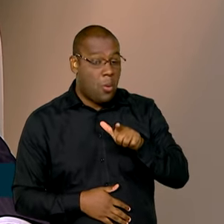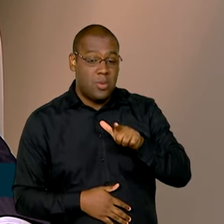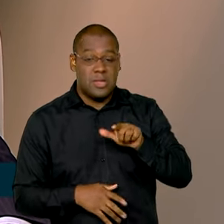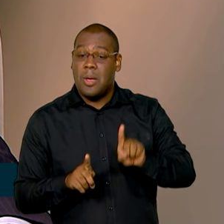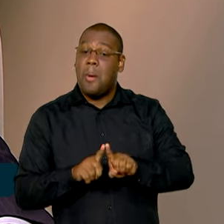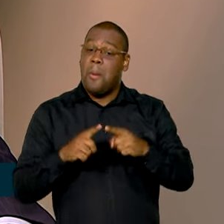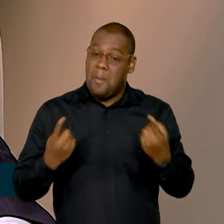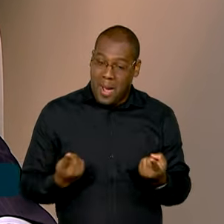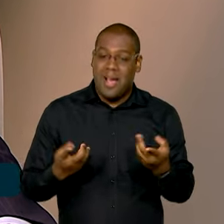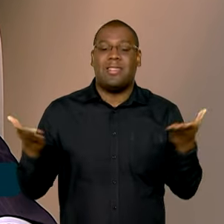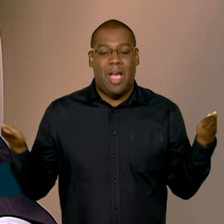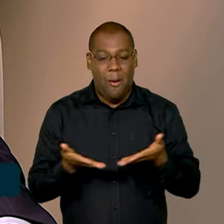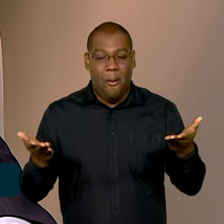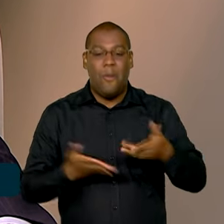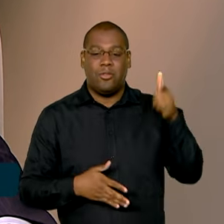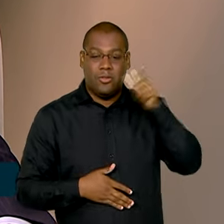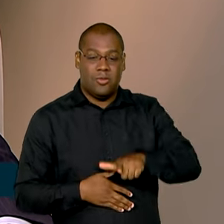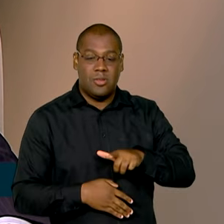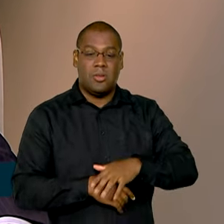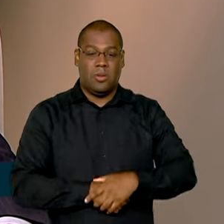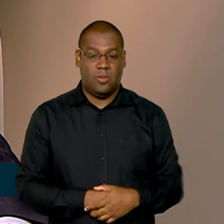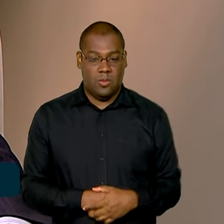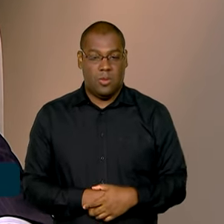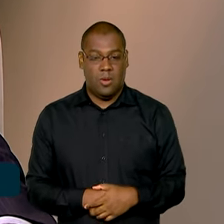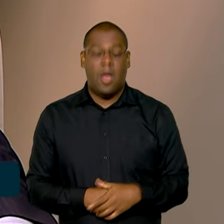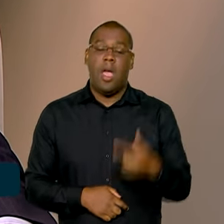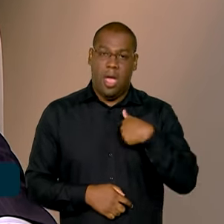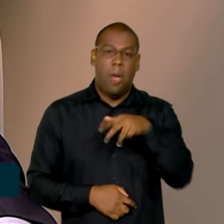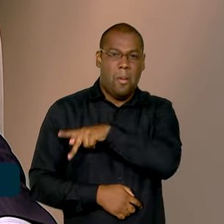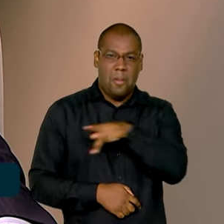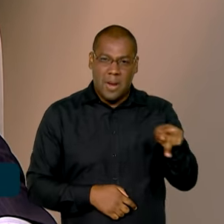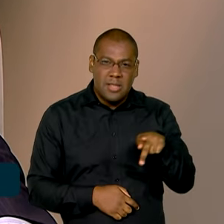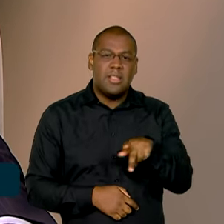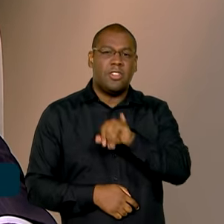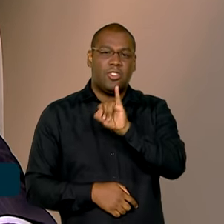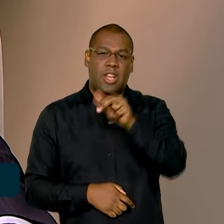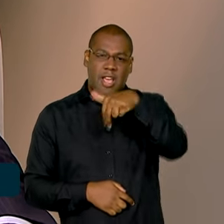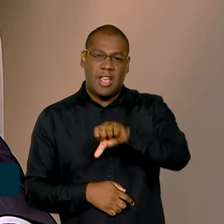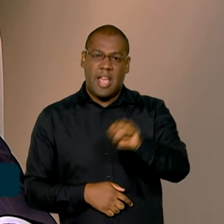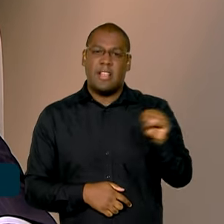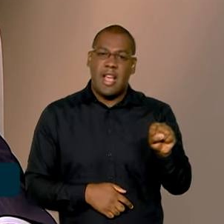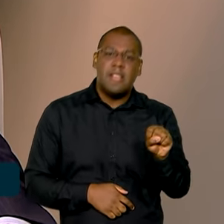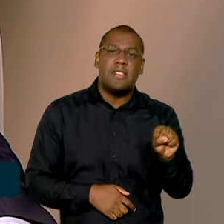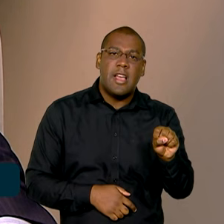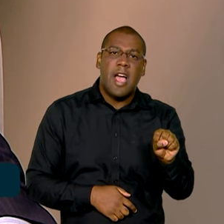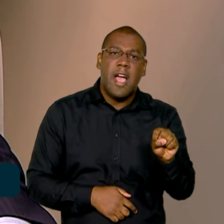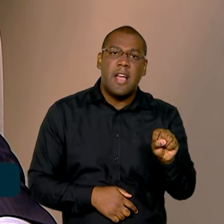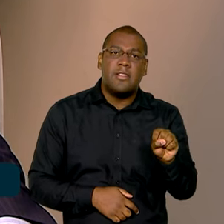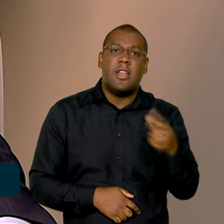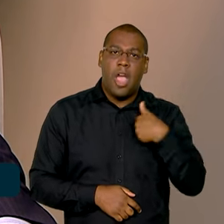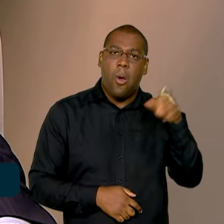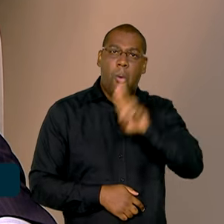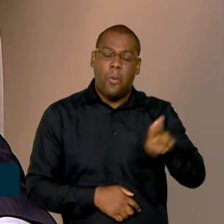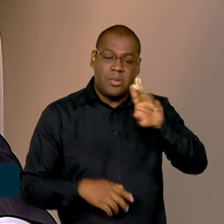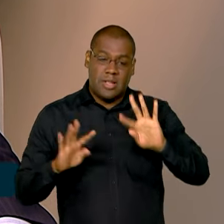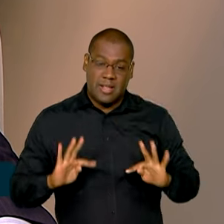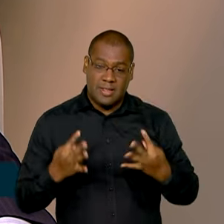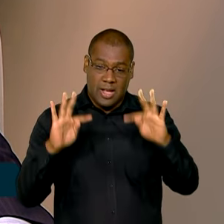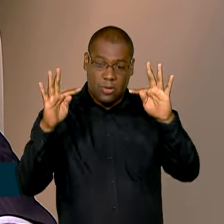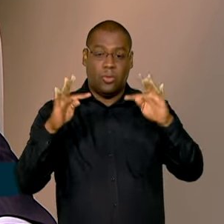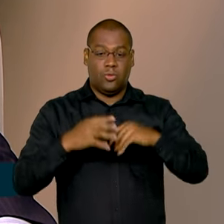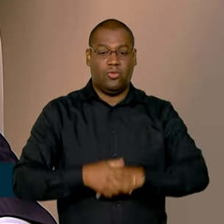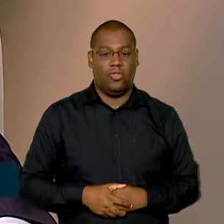futuro. Então, quando nós assumimos a presidência, eu tinha convicção que a tinha tecnologia. Então, nós mudamos o modelo, mas tudo por adesão.